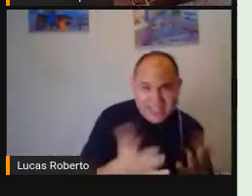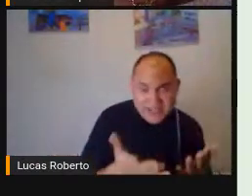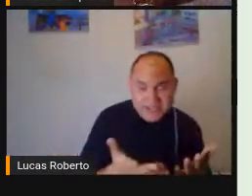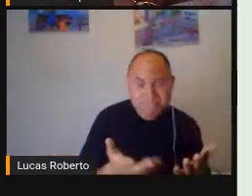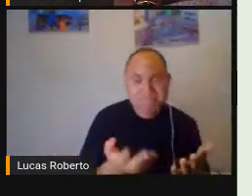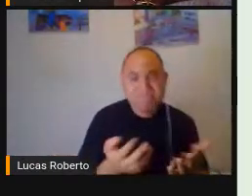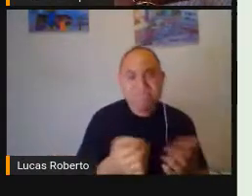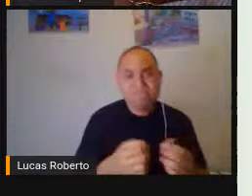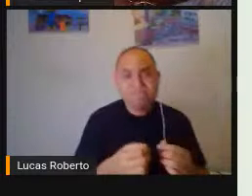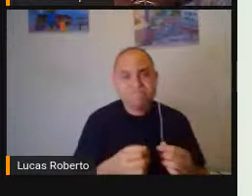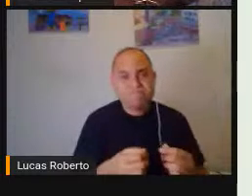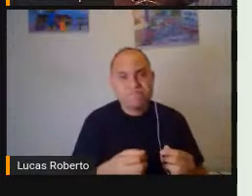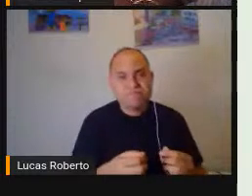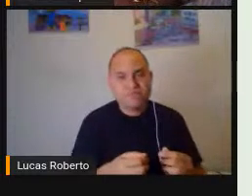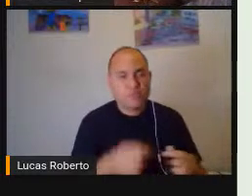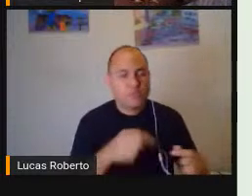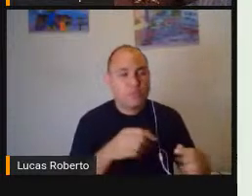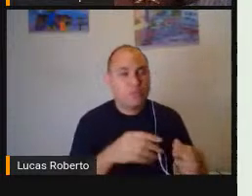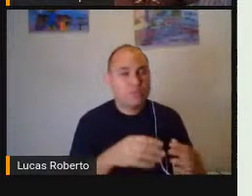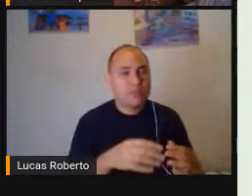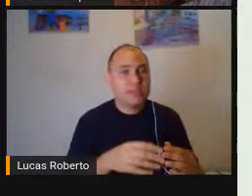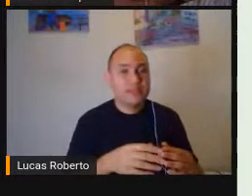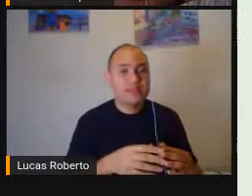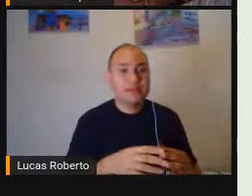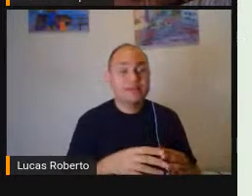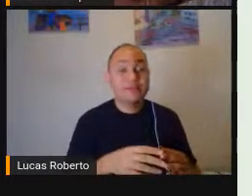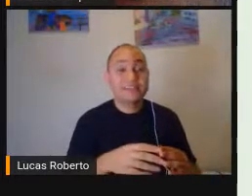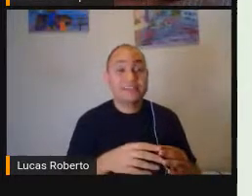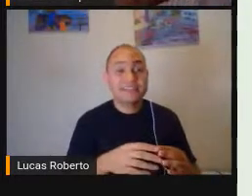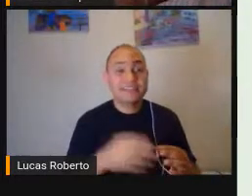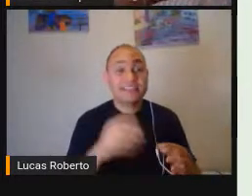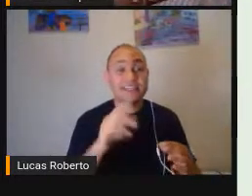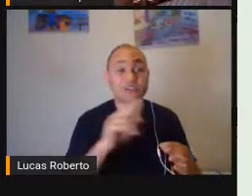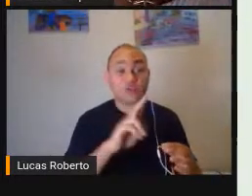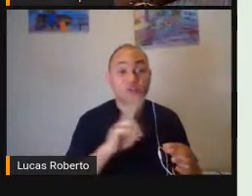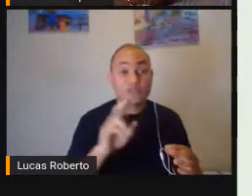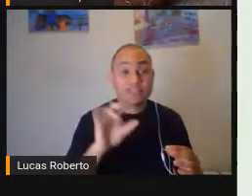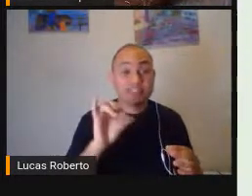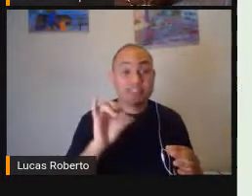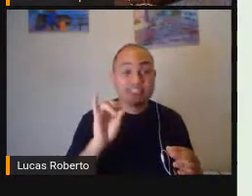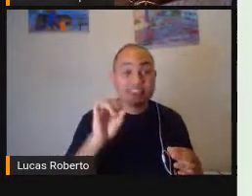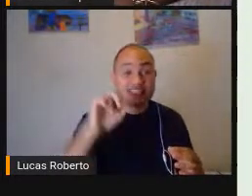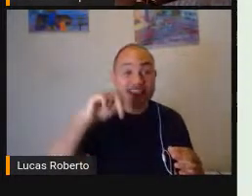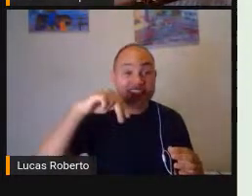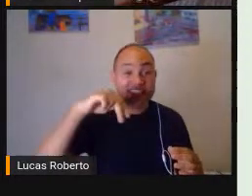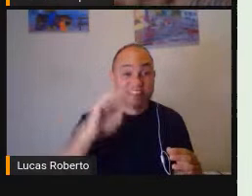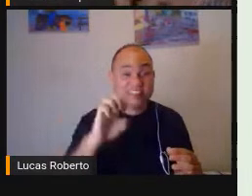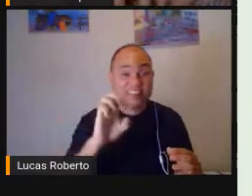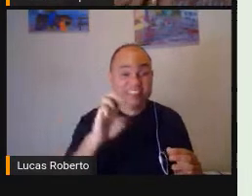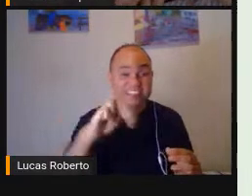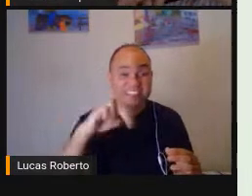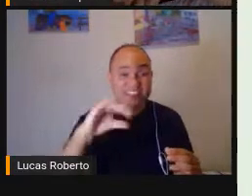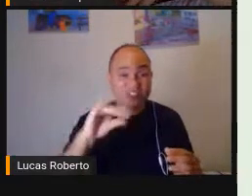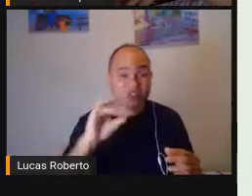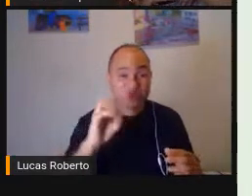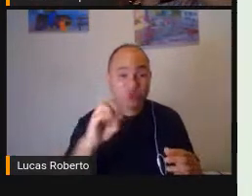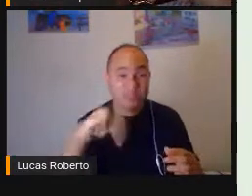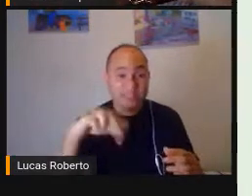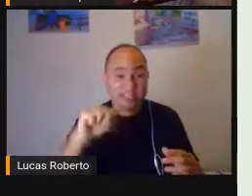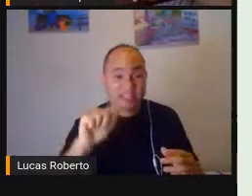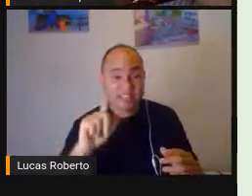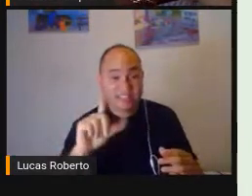da escola Então aí Olha lá As intencionalidades Do processo De ensino